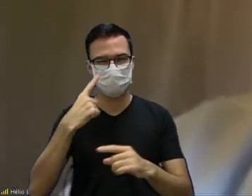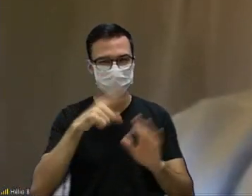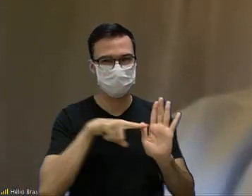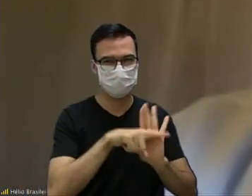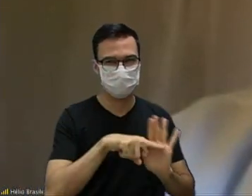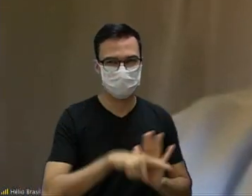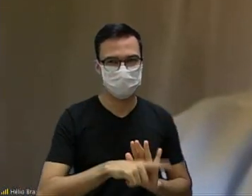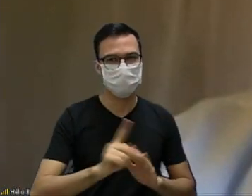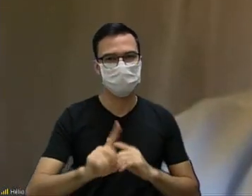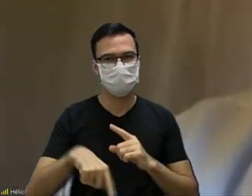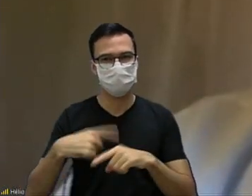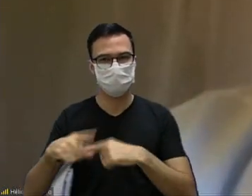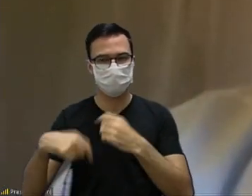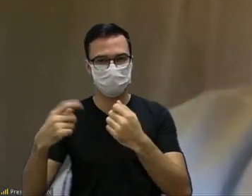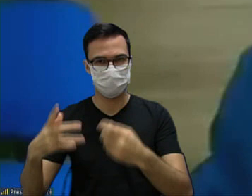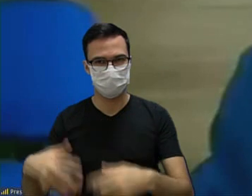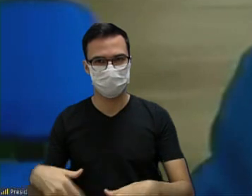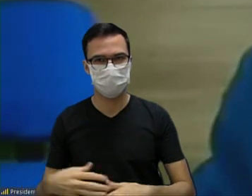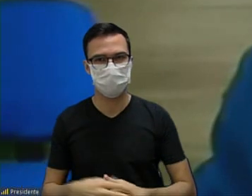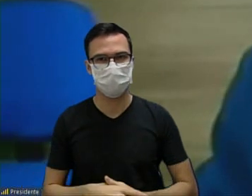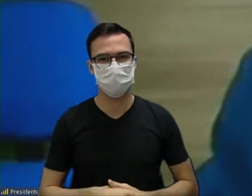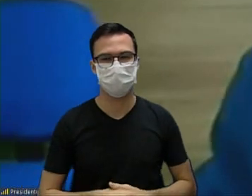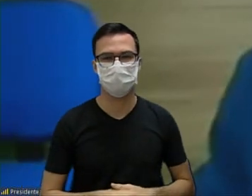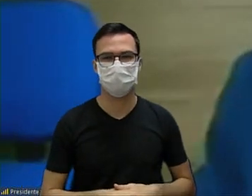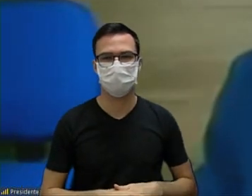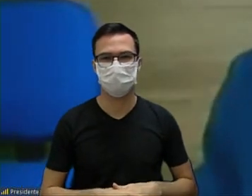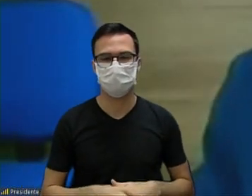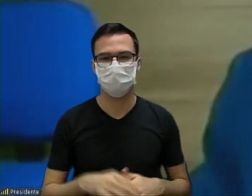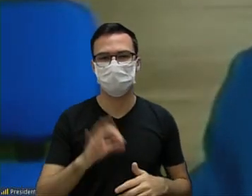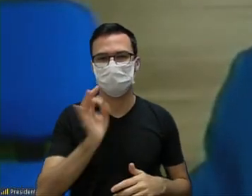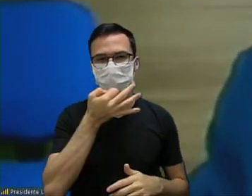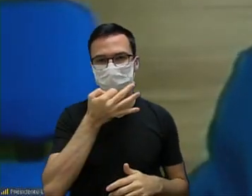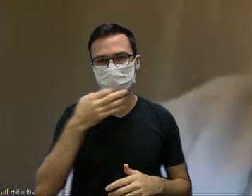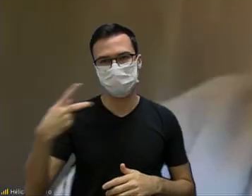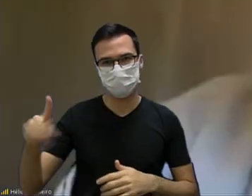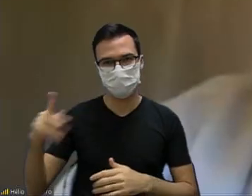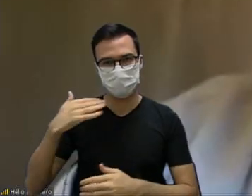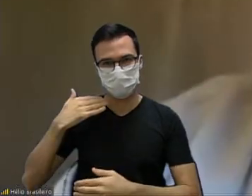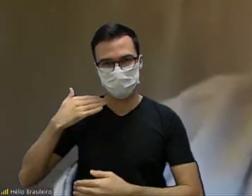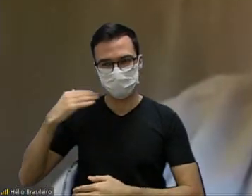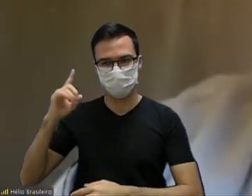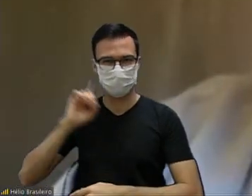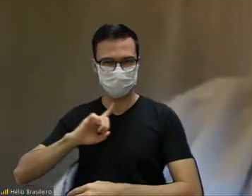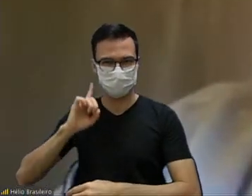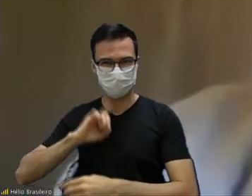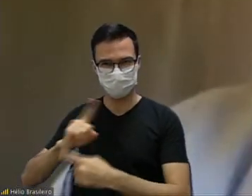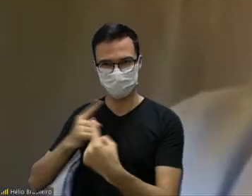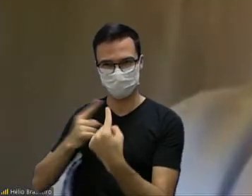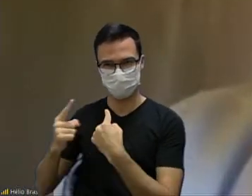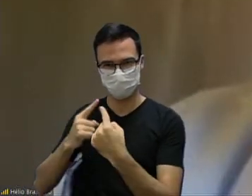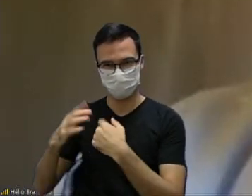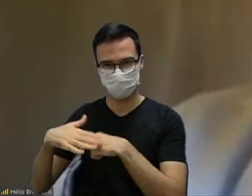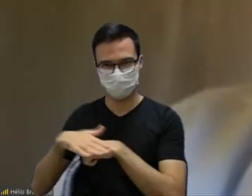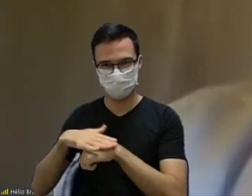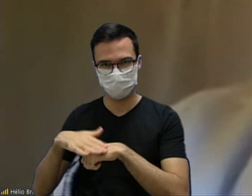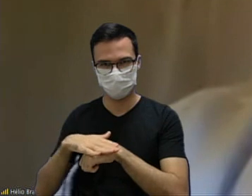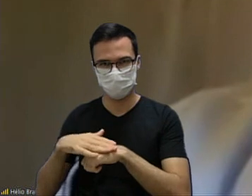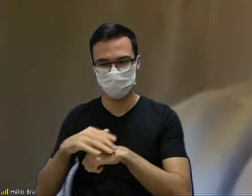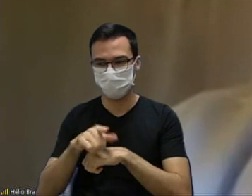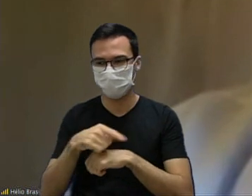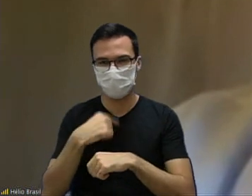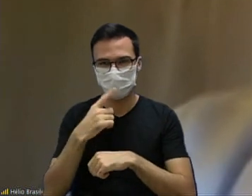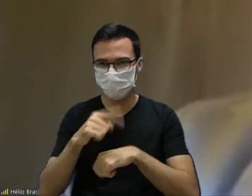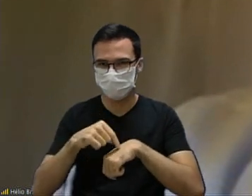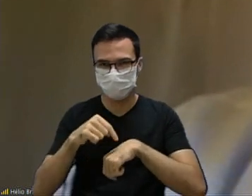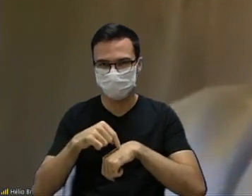como a gente tem mas o parecer é do meu jurídico eu estou conversando aqui com o meu advogado e como não deu tempo